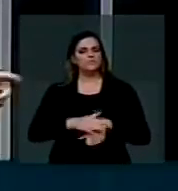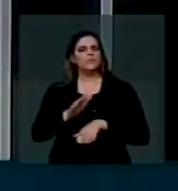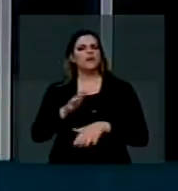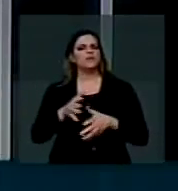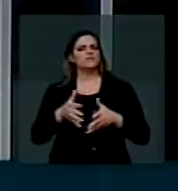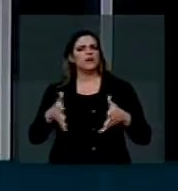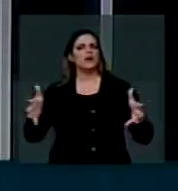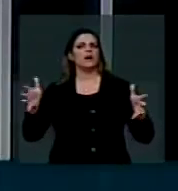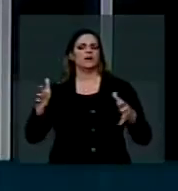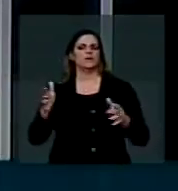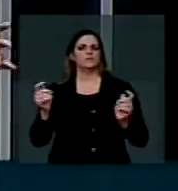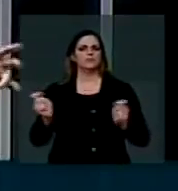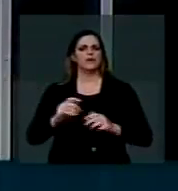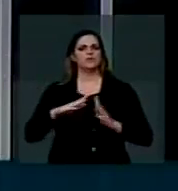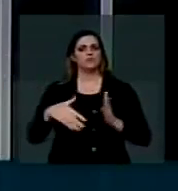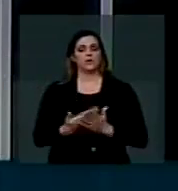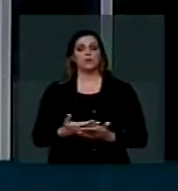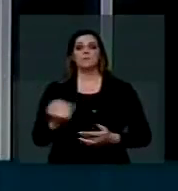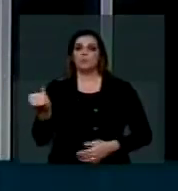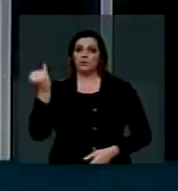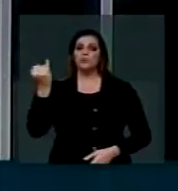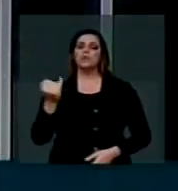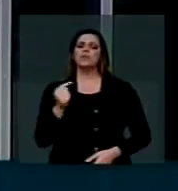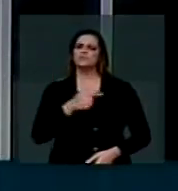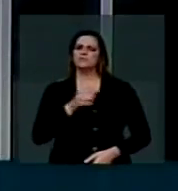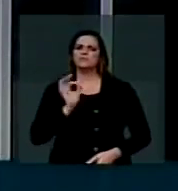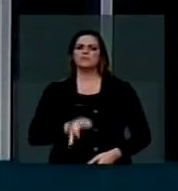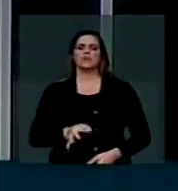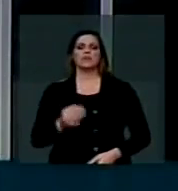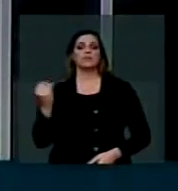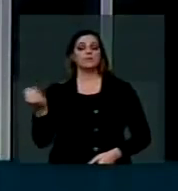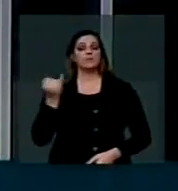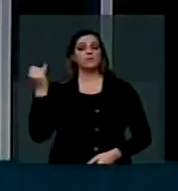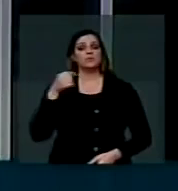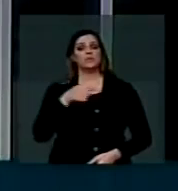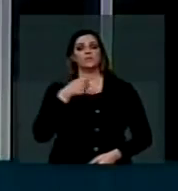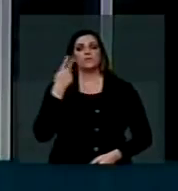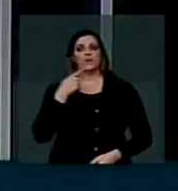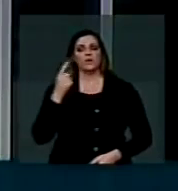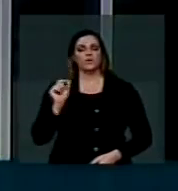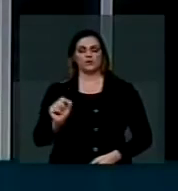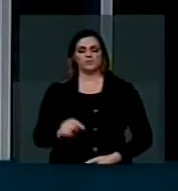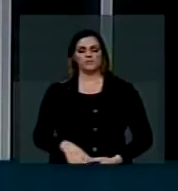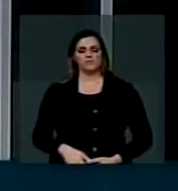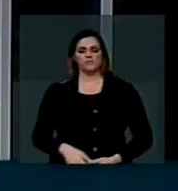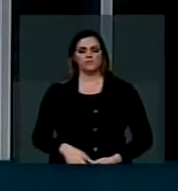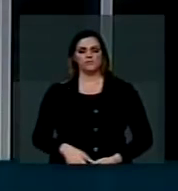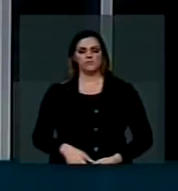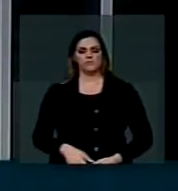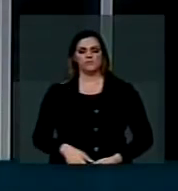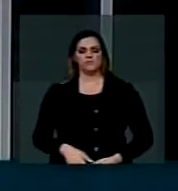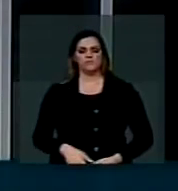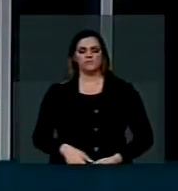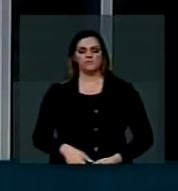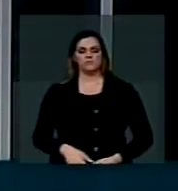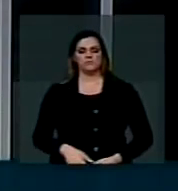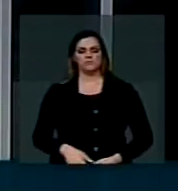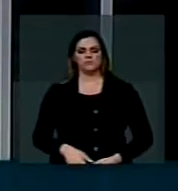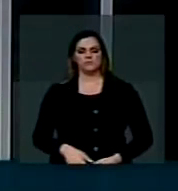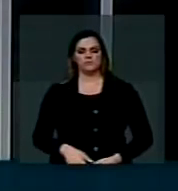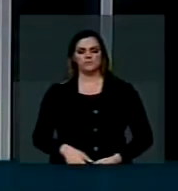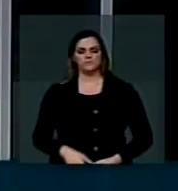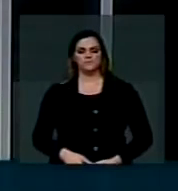é importante que o faça. E ele colocou uma coisa extremamente importante, senhor presidente, que é